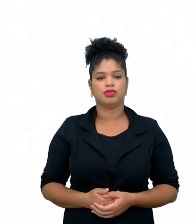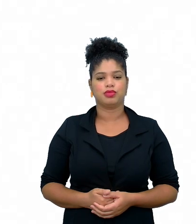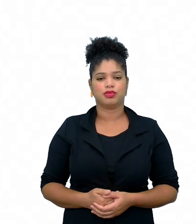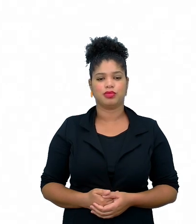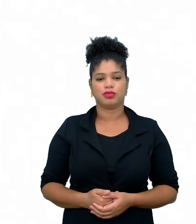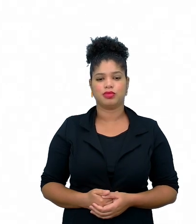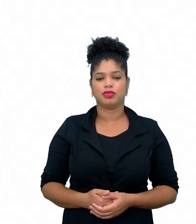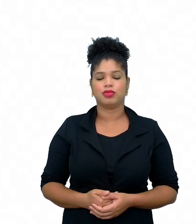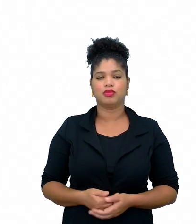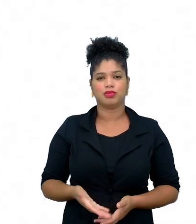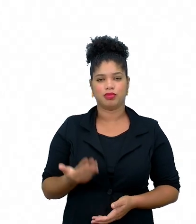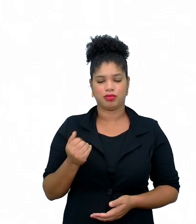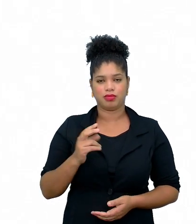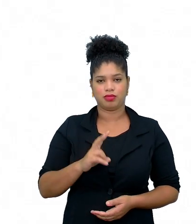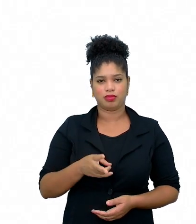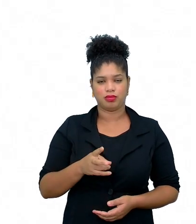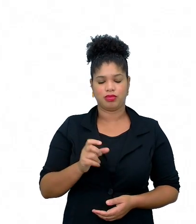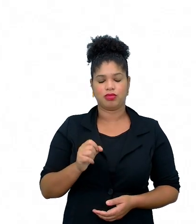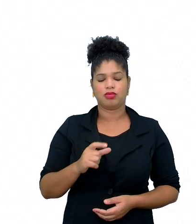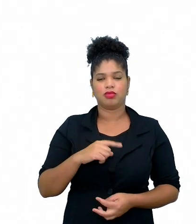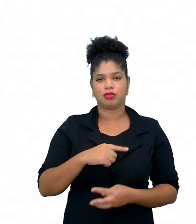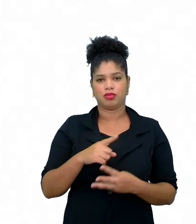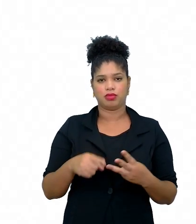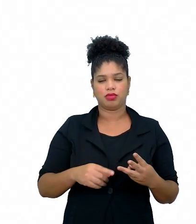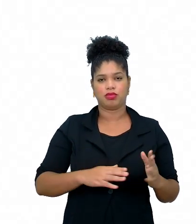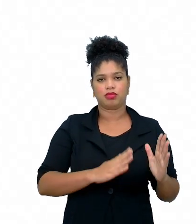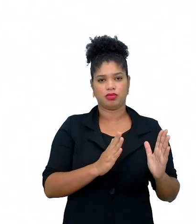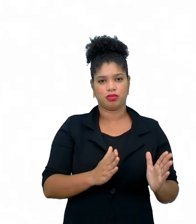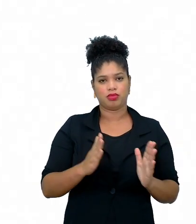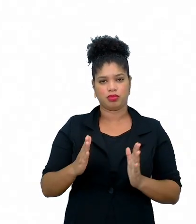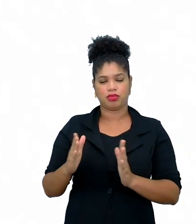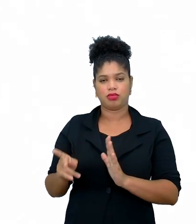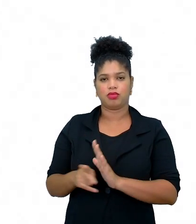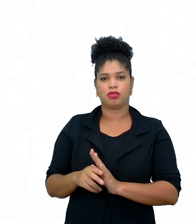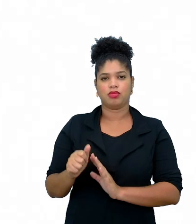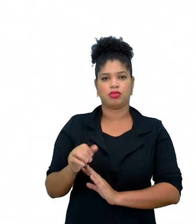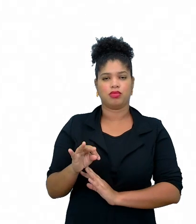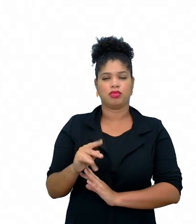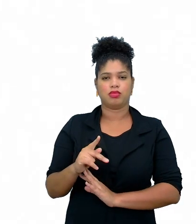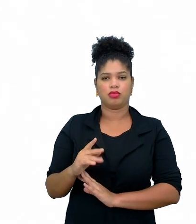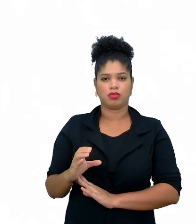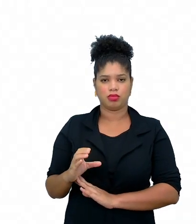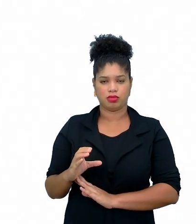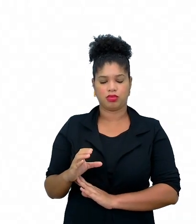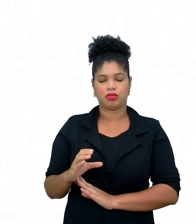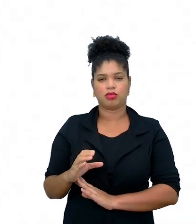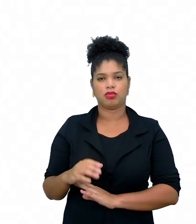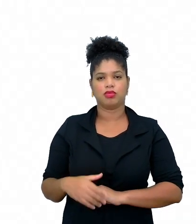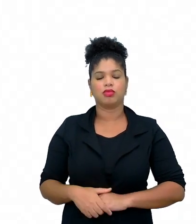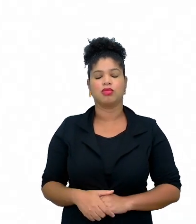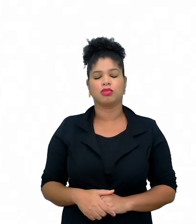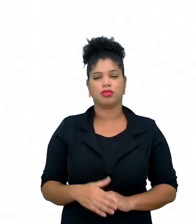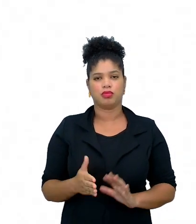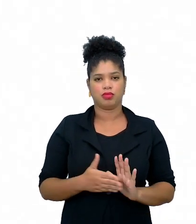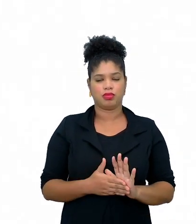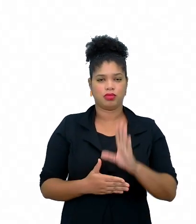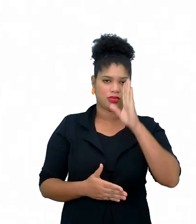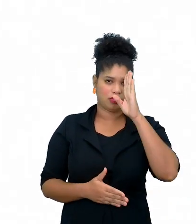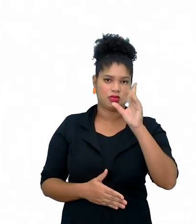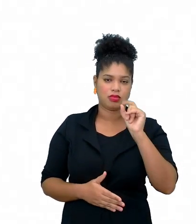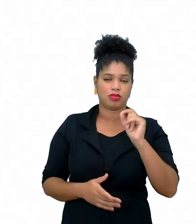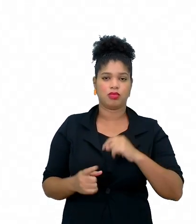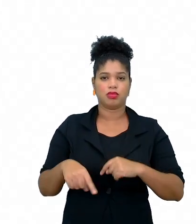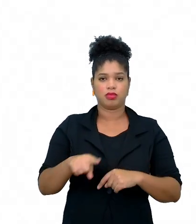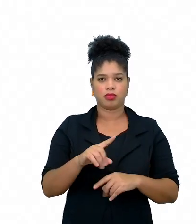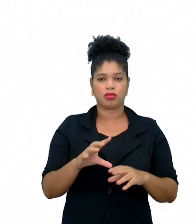Então, continuando, nós temos aqui como desdobramentos para TPC, né, propomos, né, que vocês